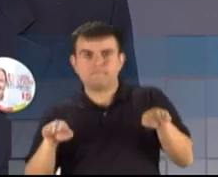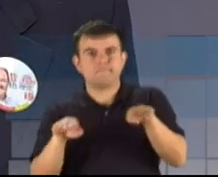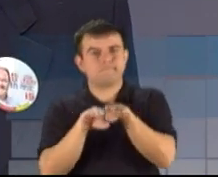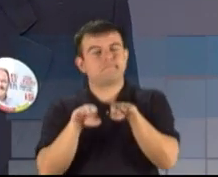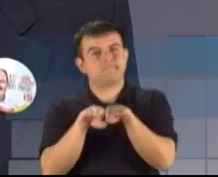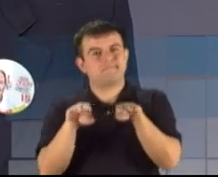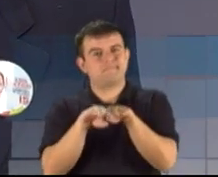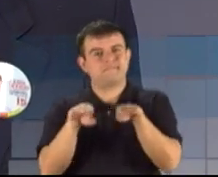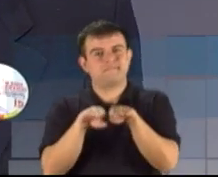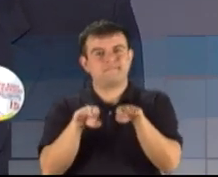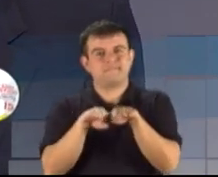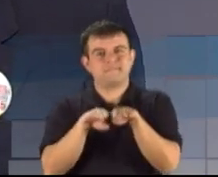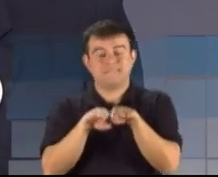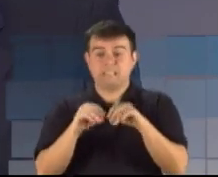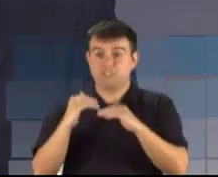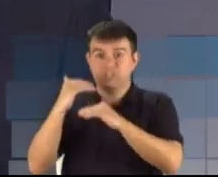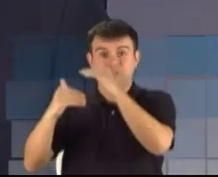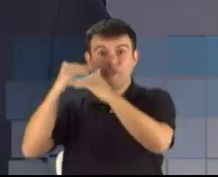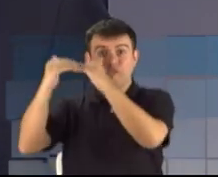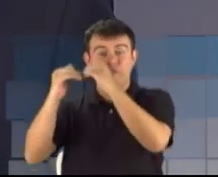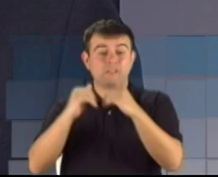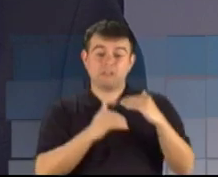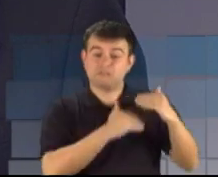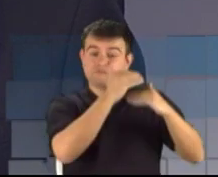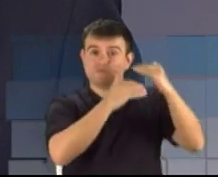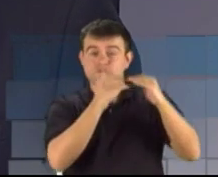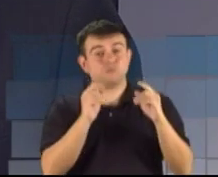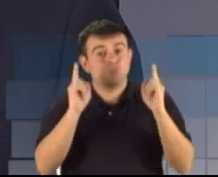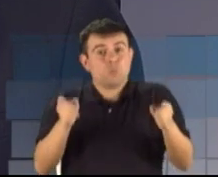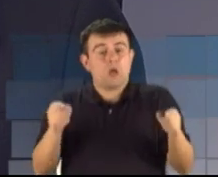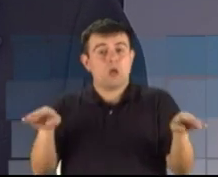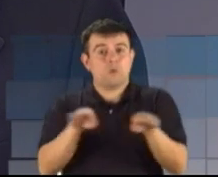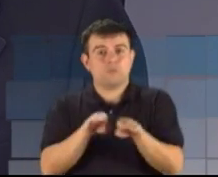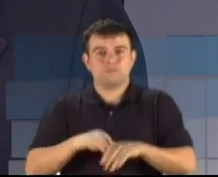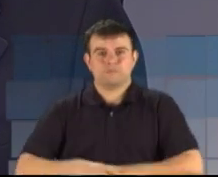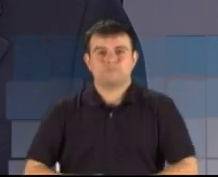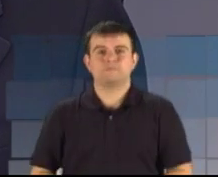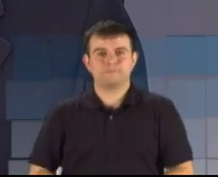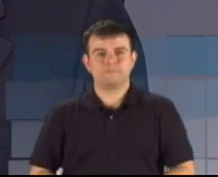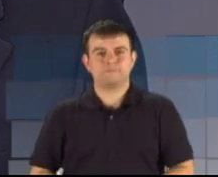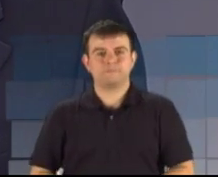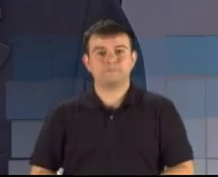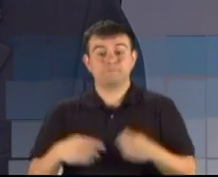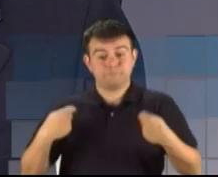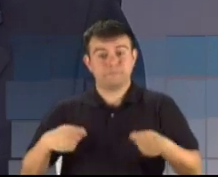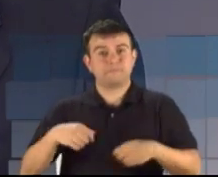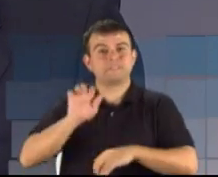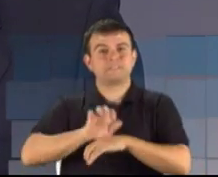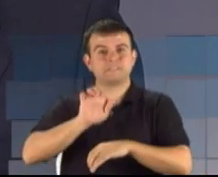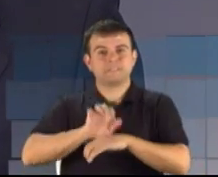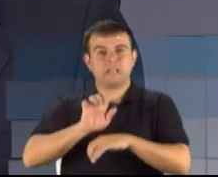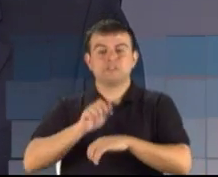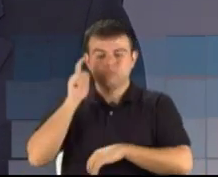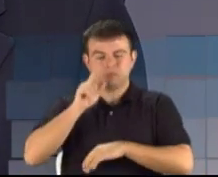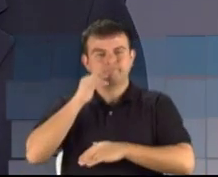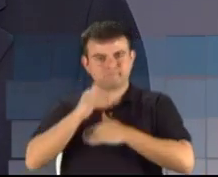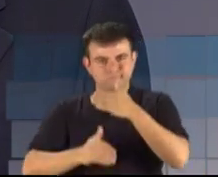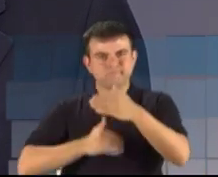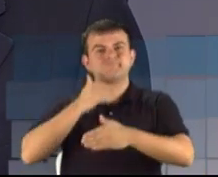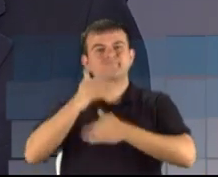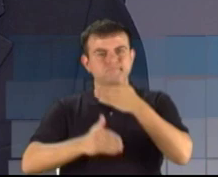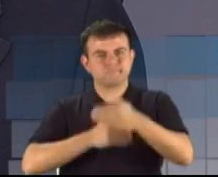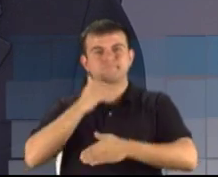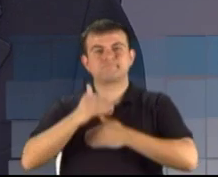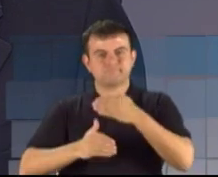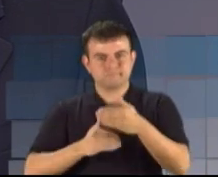desenvolvida do nosso estado do Rio Grande do Sul. Nós precisamos de um estado que avance mais e